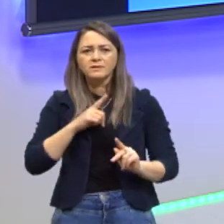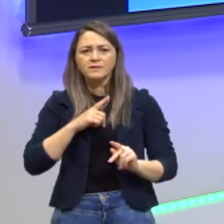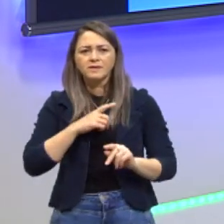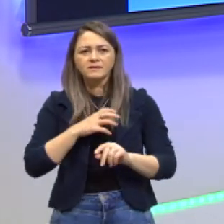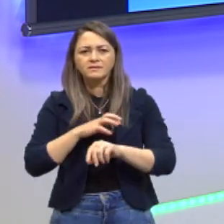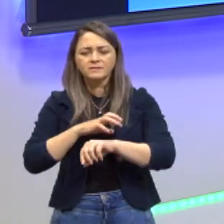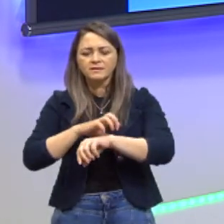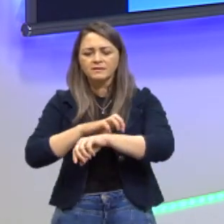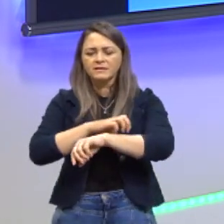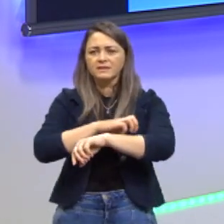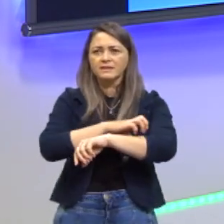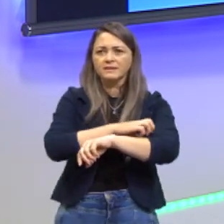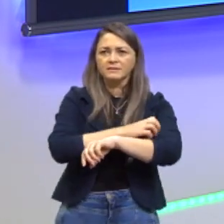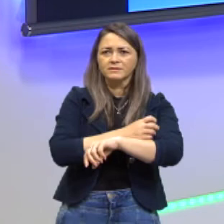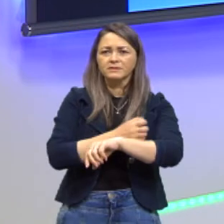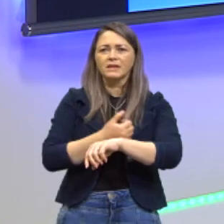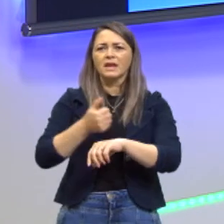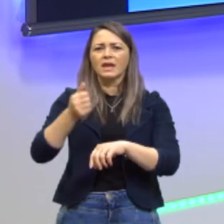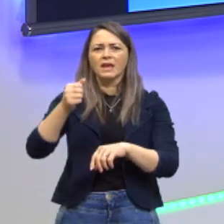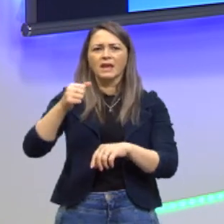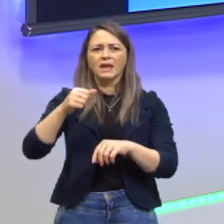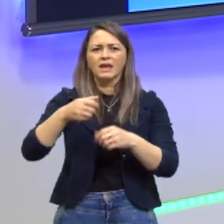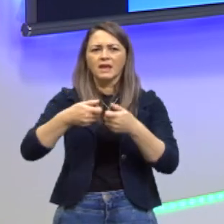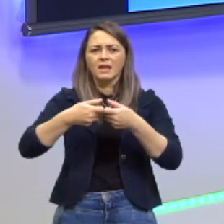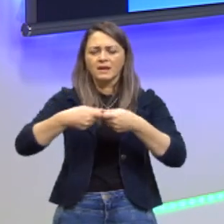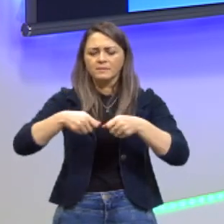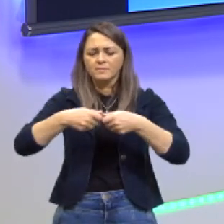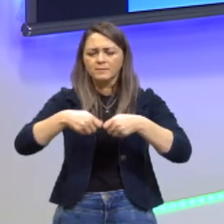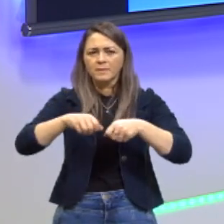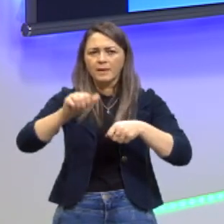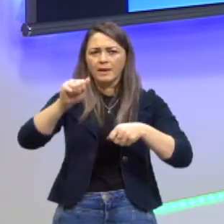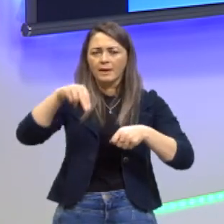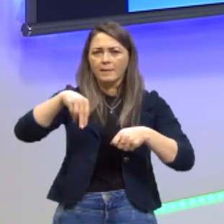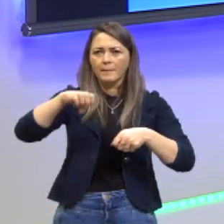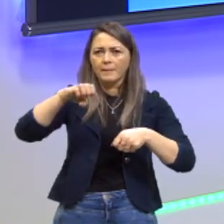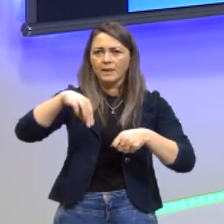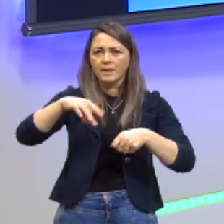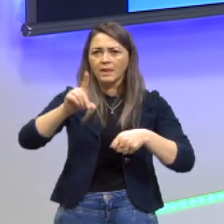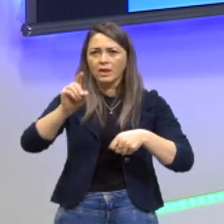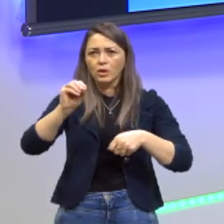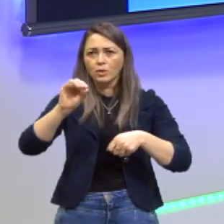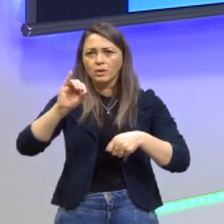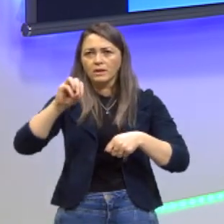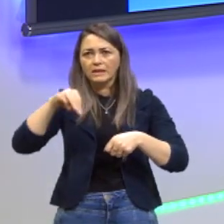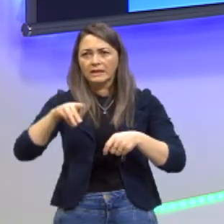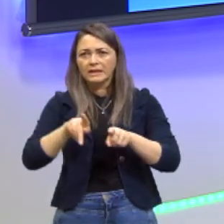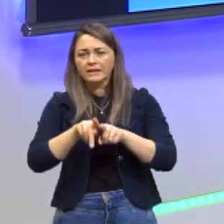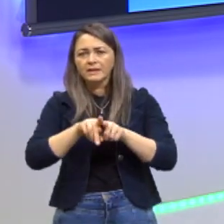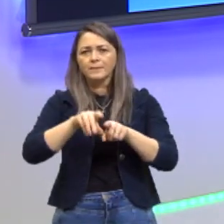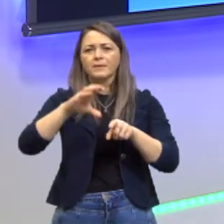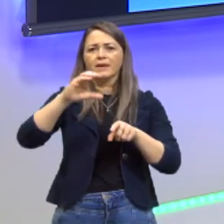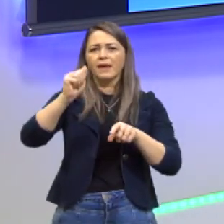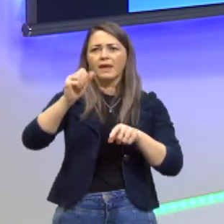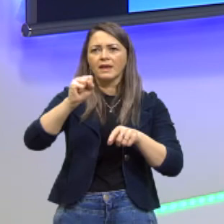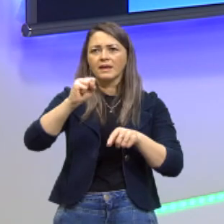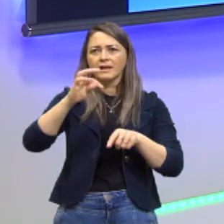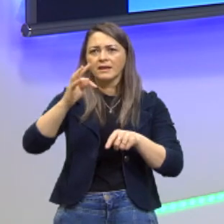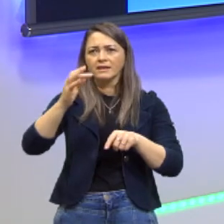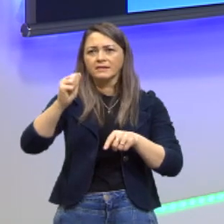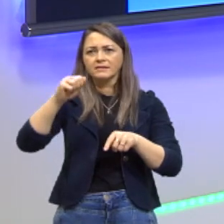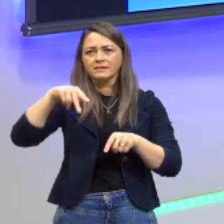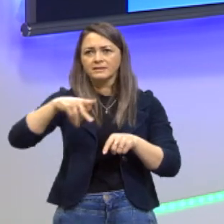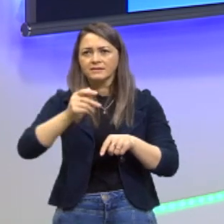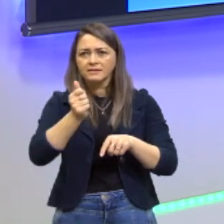a amendoim, a castanhas, né? E esse trecho de castanha do Pará foi, então, teoricamente, o